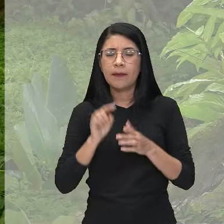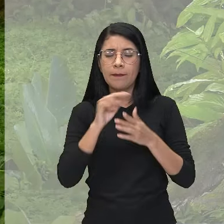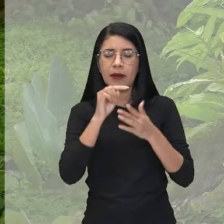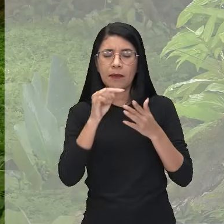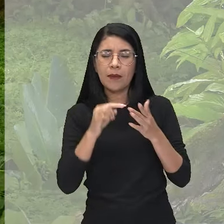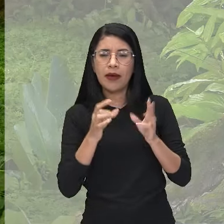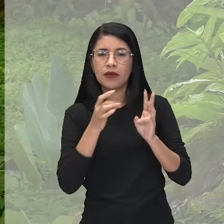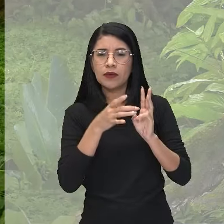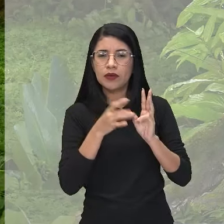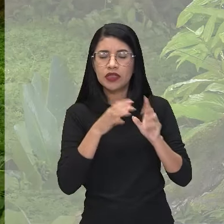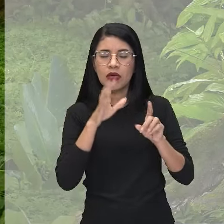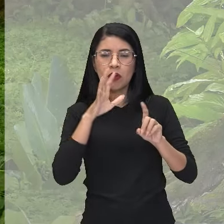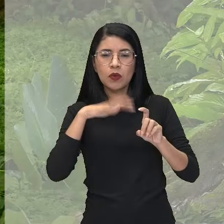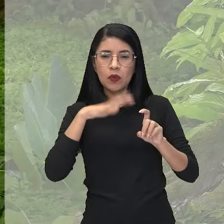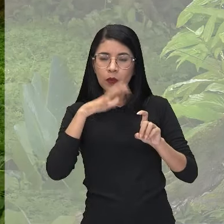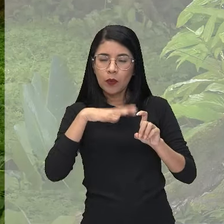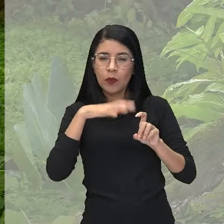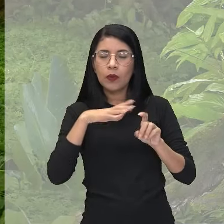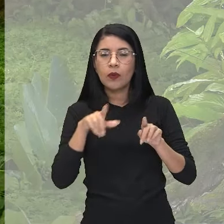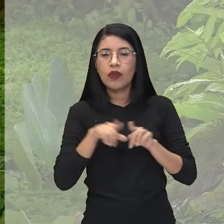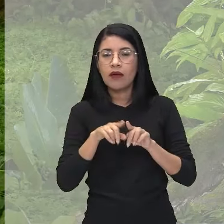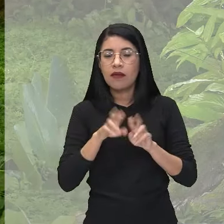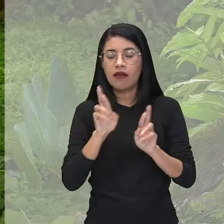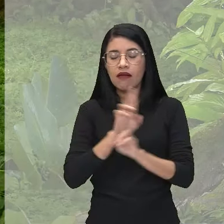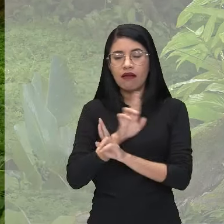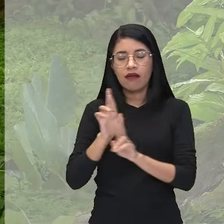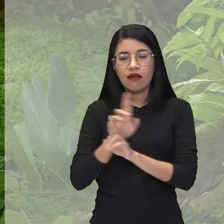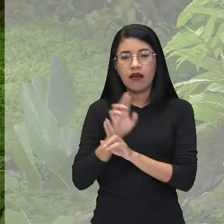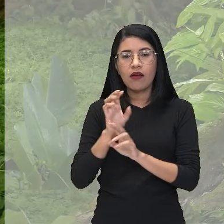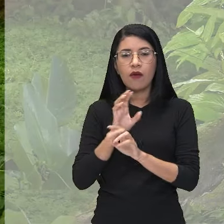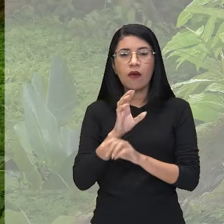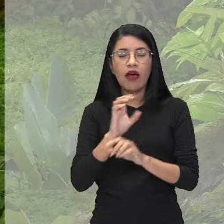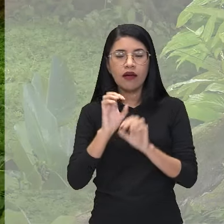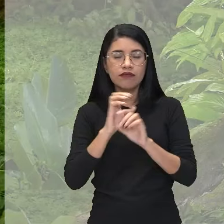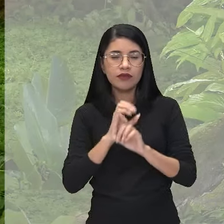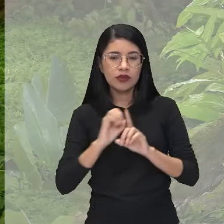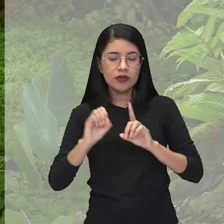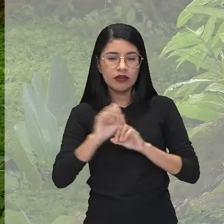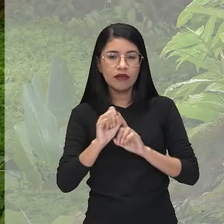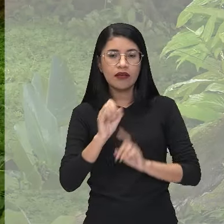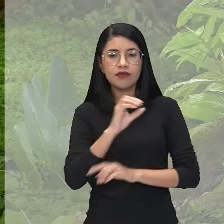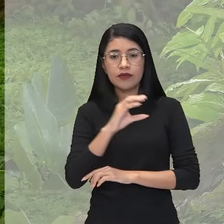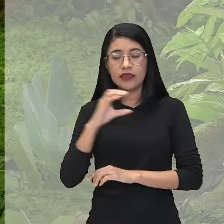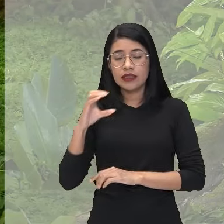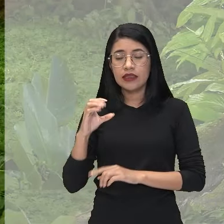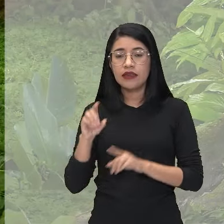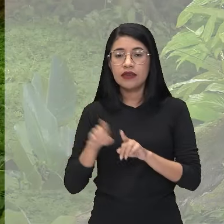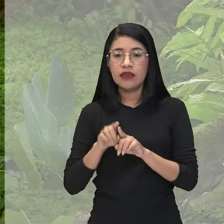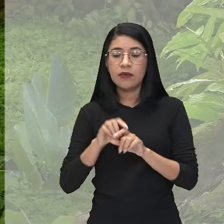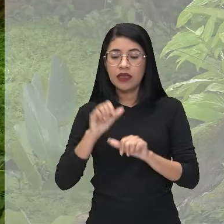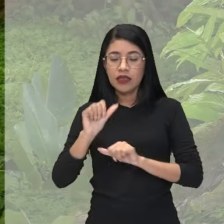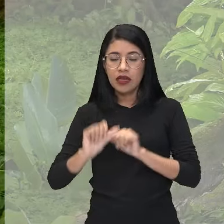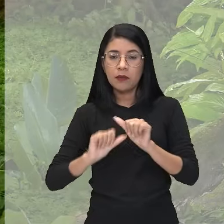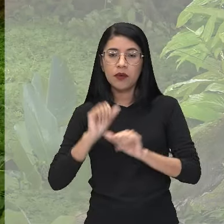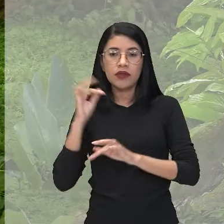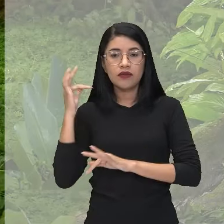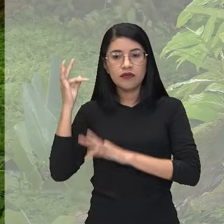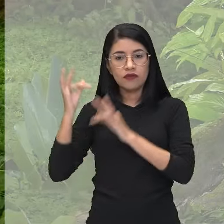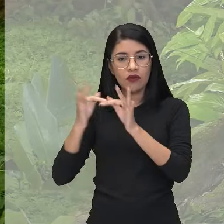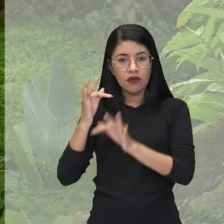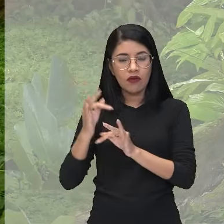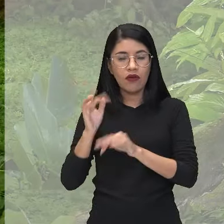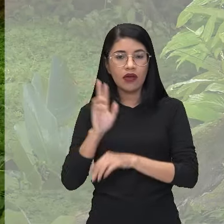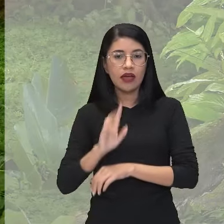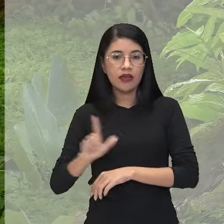questão do mito, essa relação com a civilização ocidental é transformada aí por meio do folclore e da